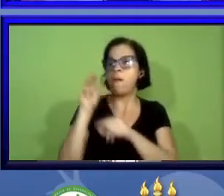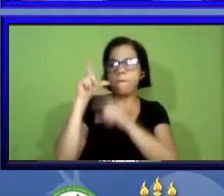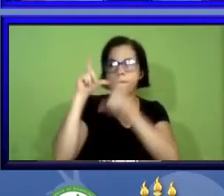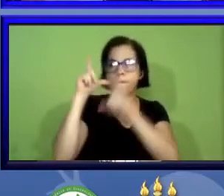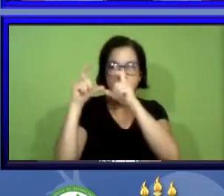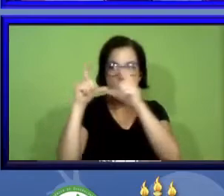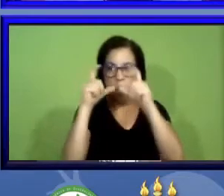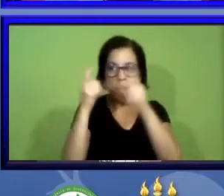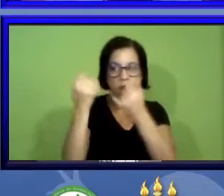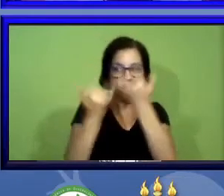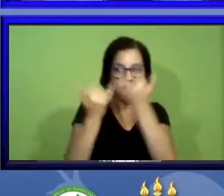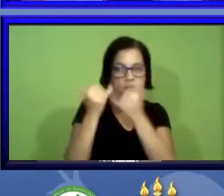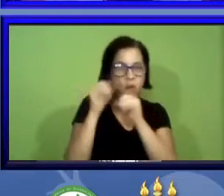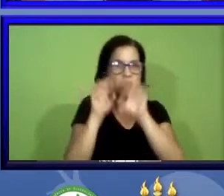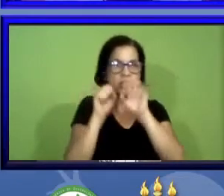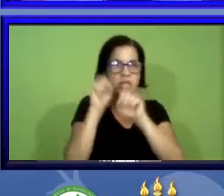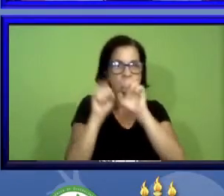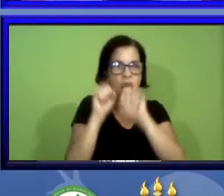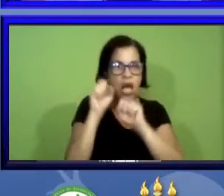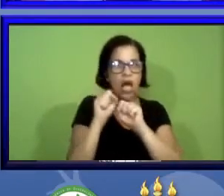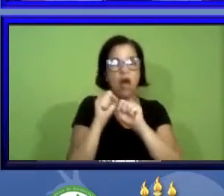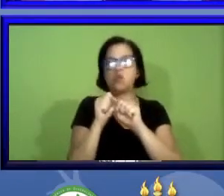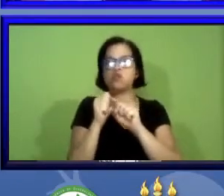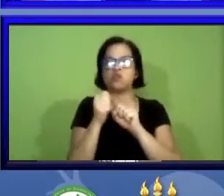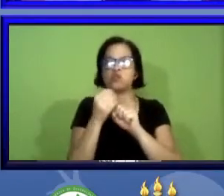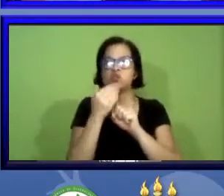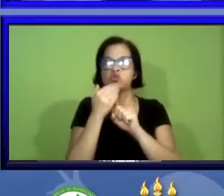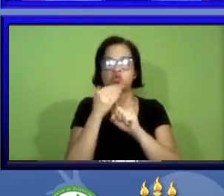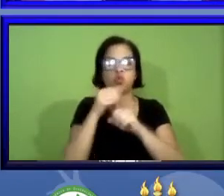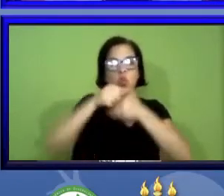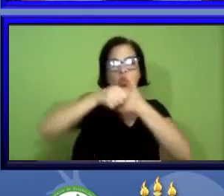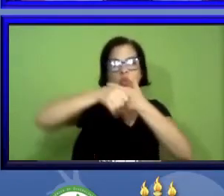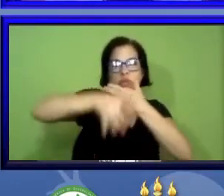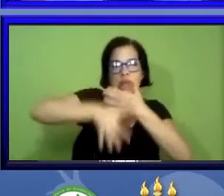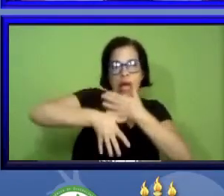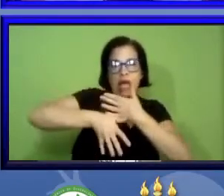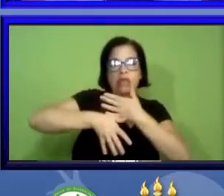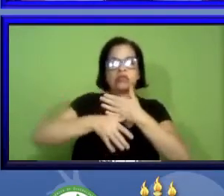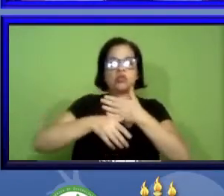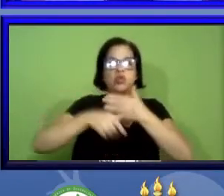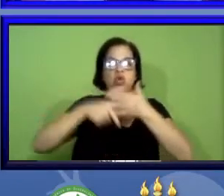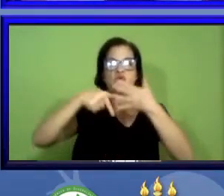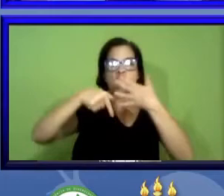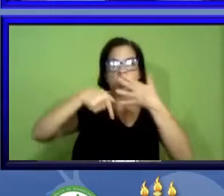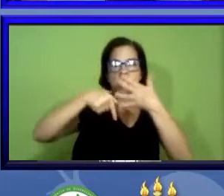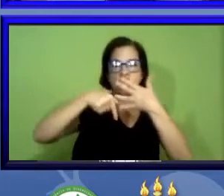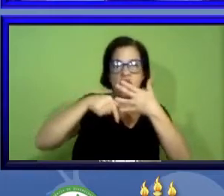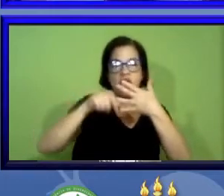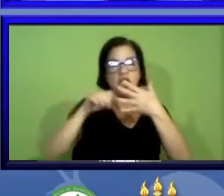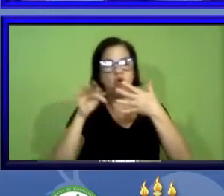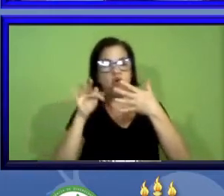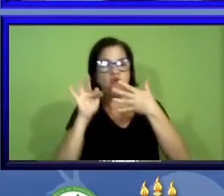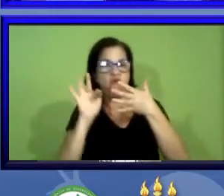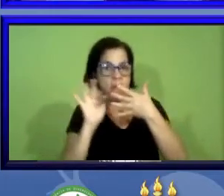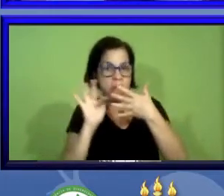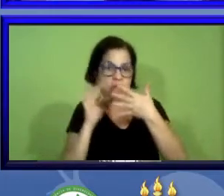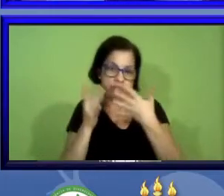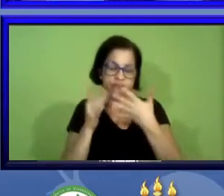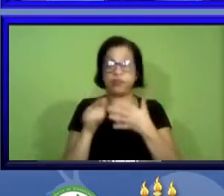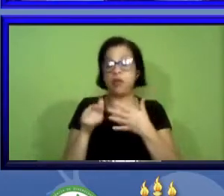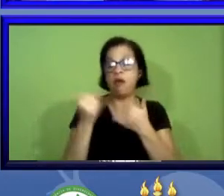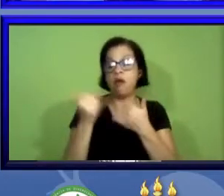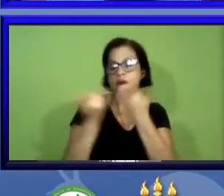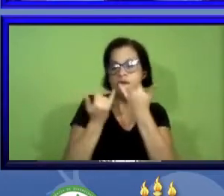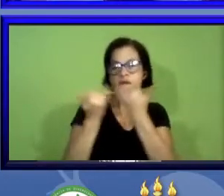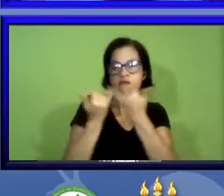informações de um determinado táxi seja nível de gênero ou nível de família essa informação